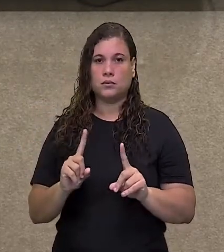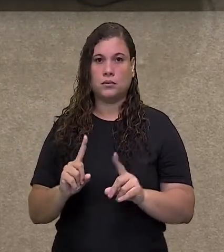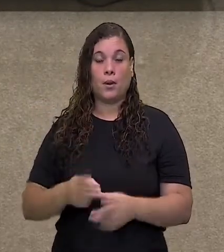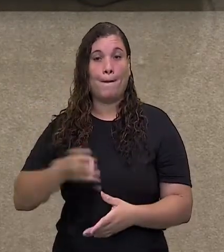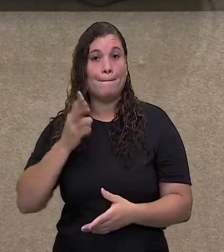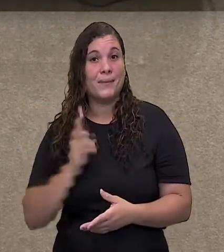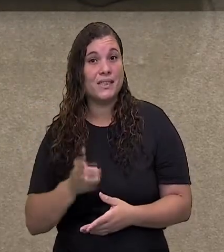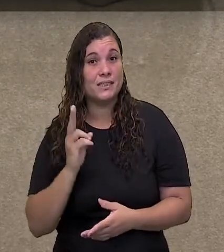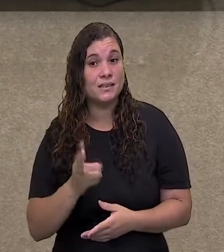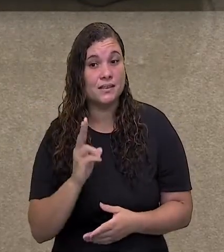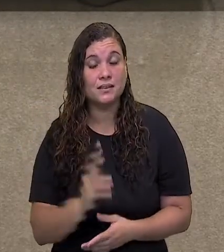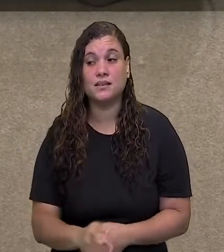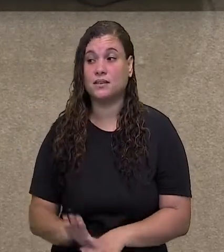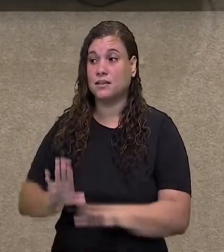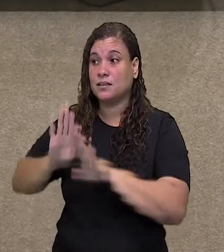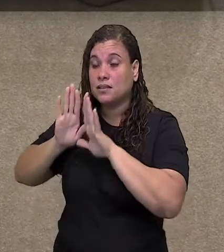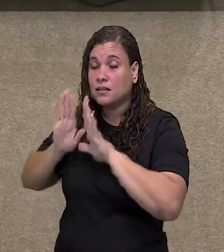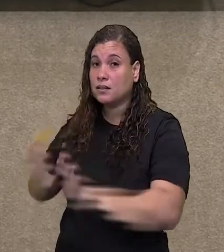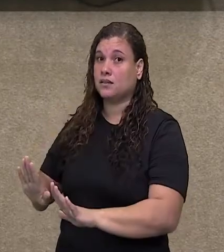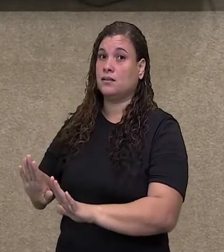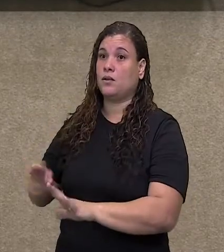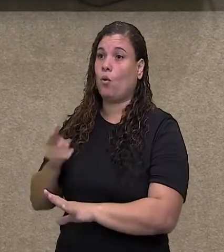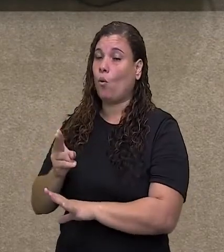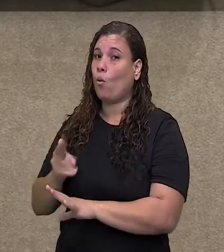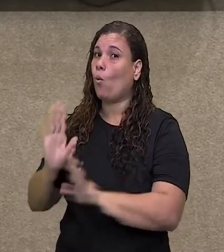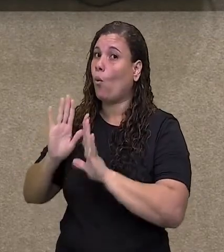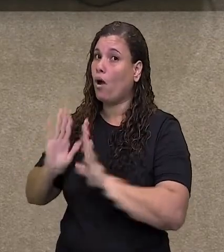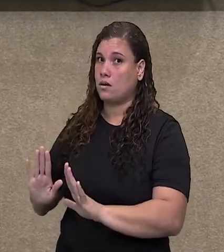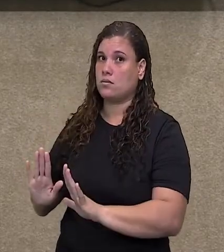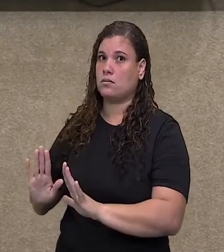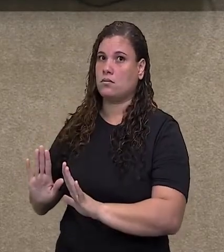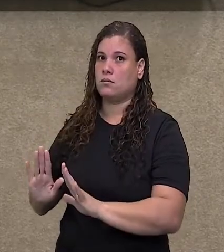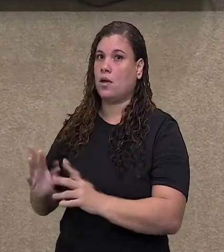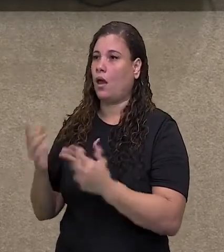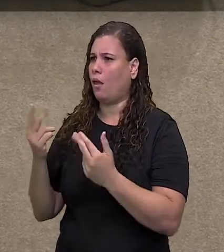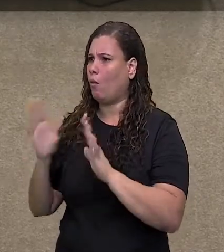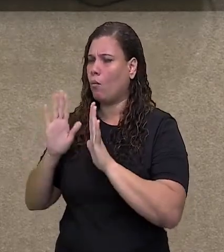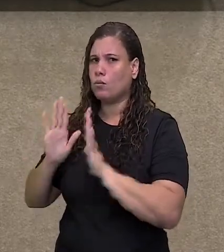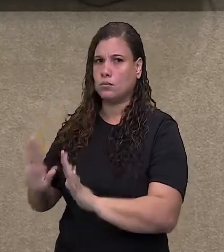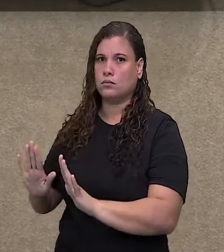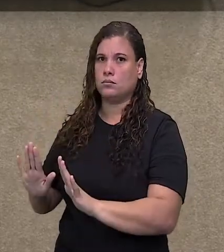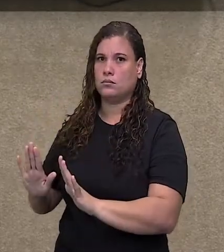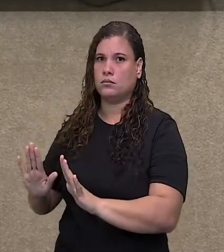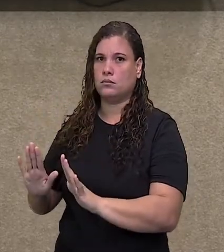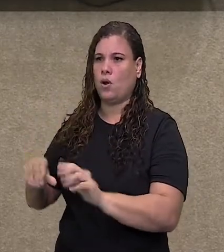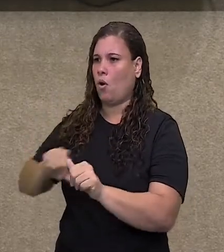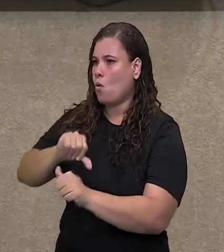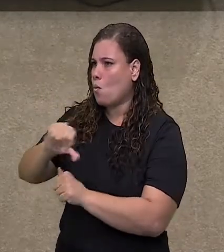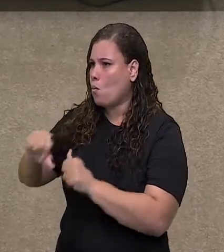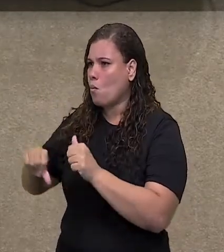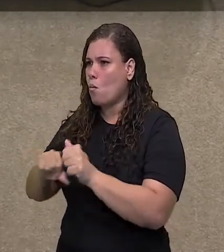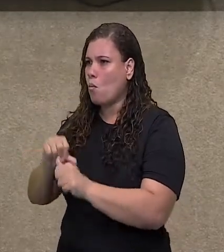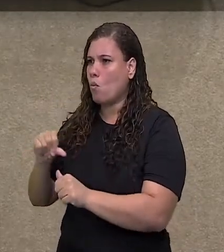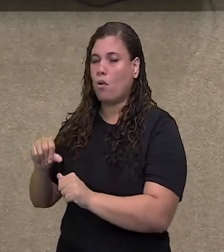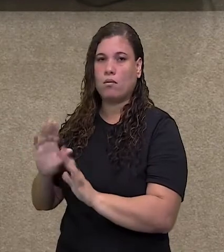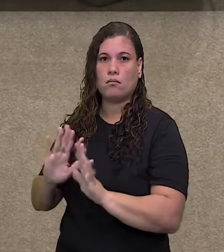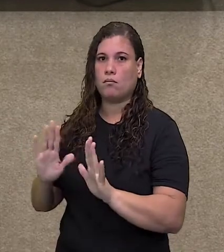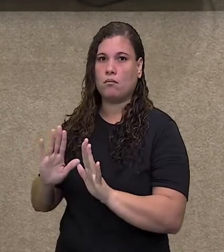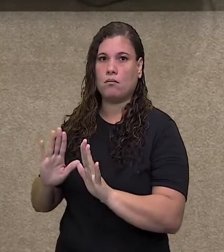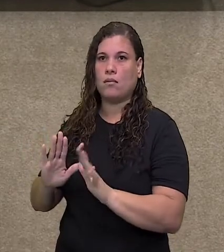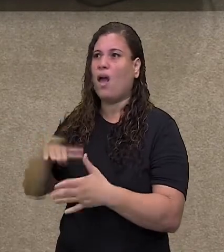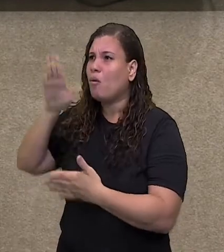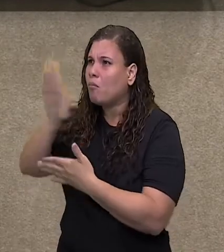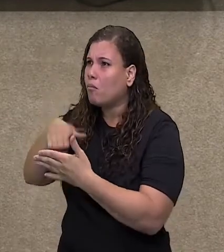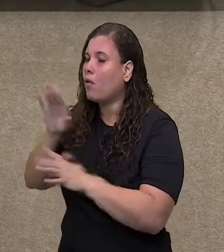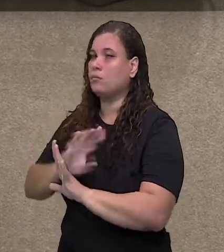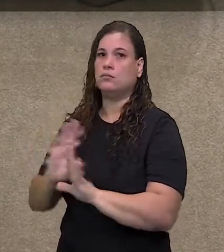patrimônio histórico. Já essa parte que foi determinada como patrimônio histórico, ela pode ser